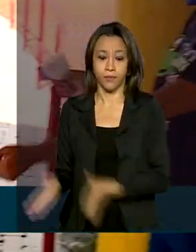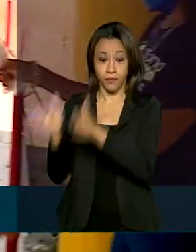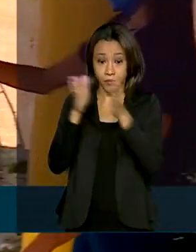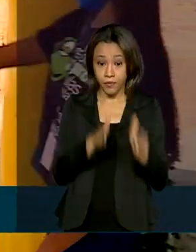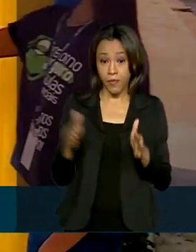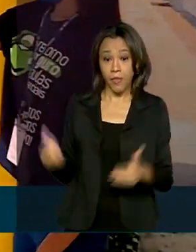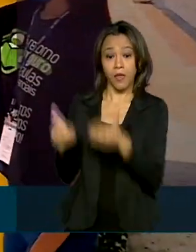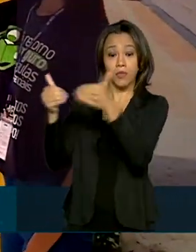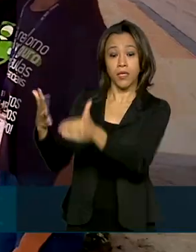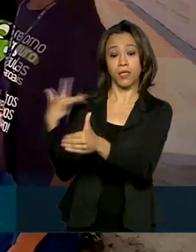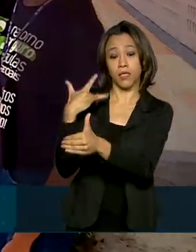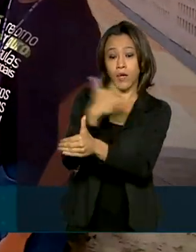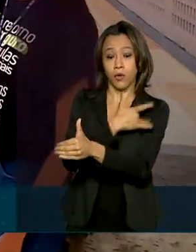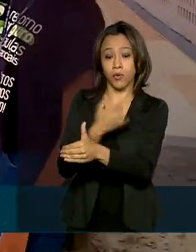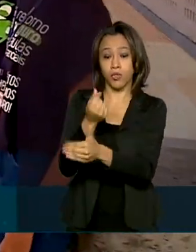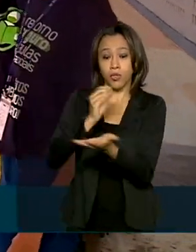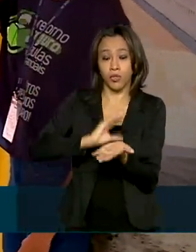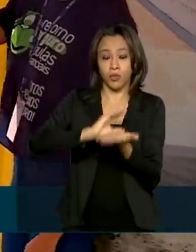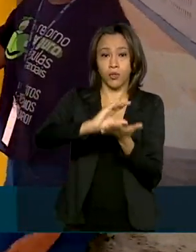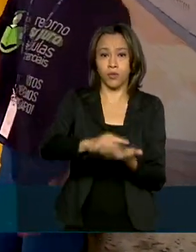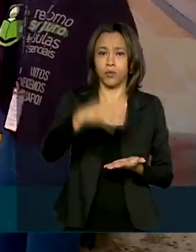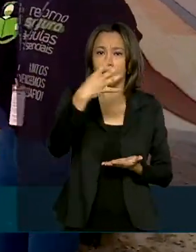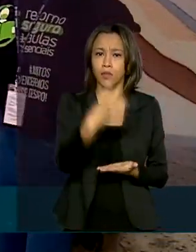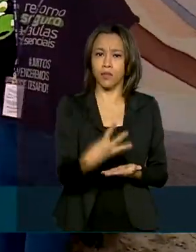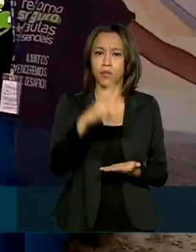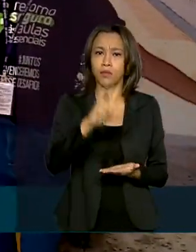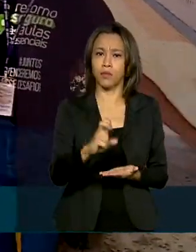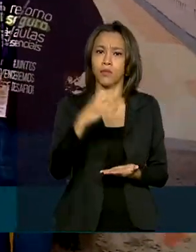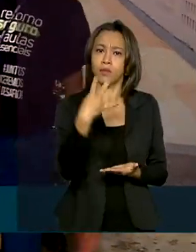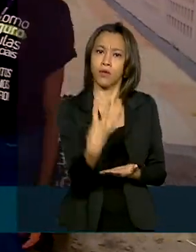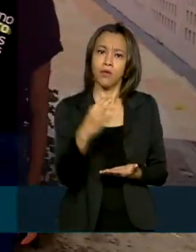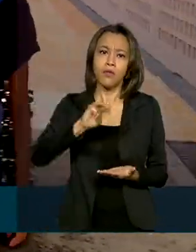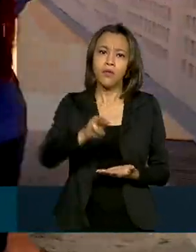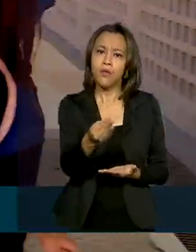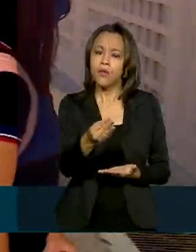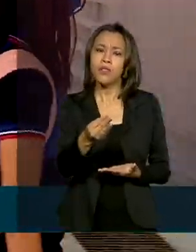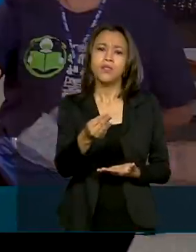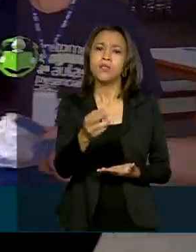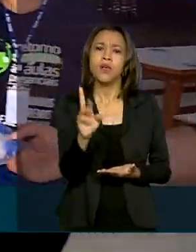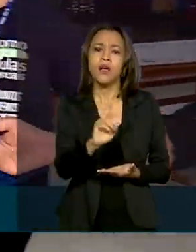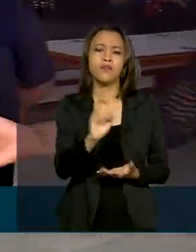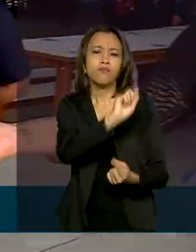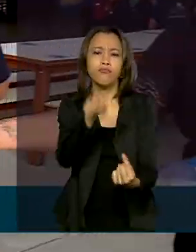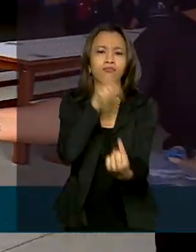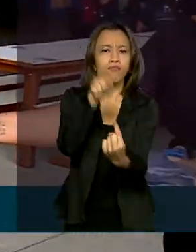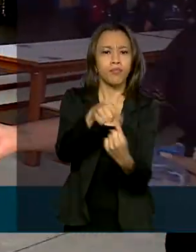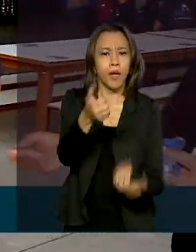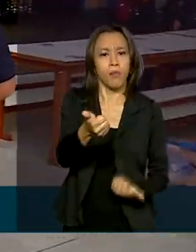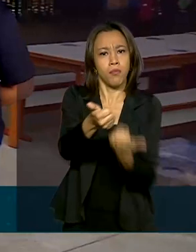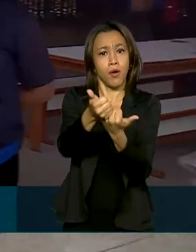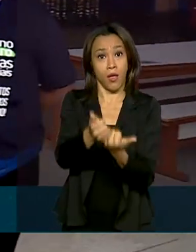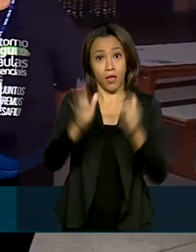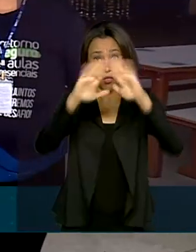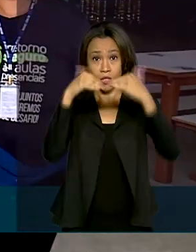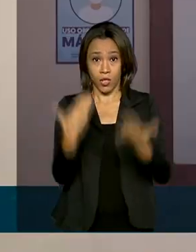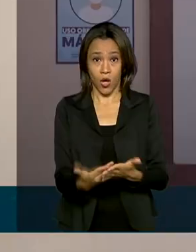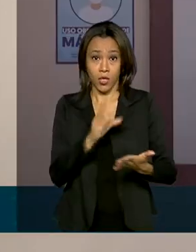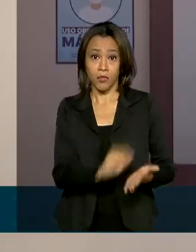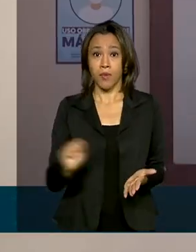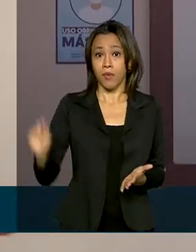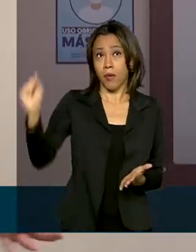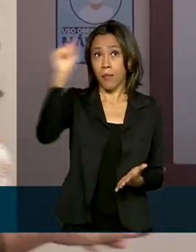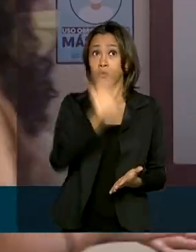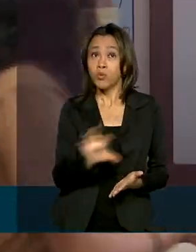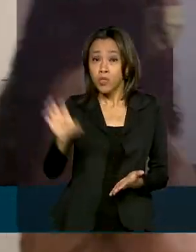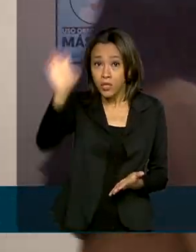Saúde destinou 454 milhões de reais para ajudar as redes de ensino estaduais e municipais a